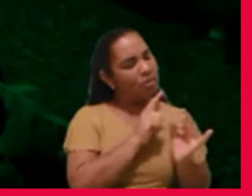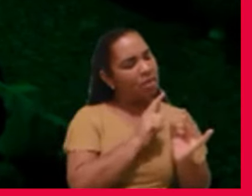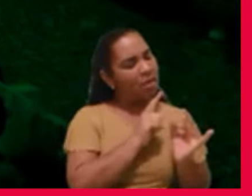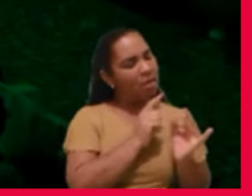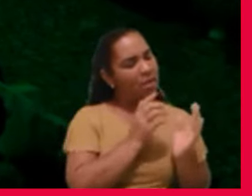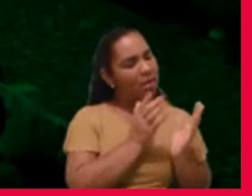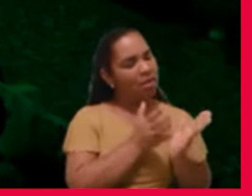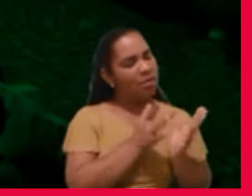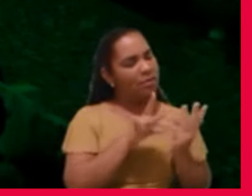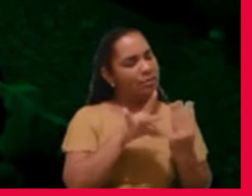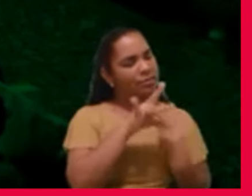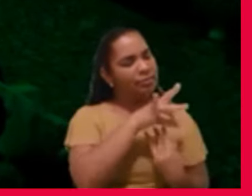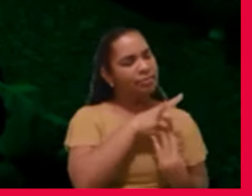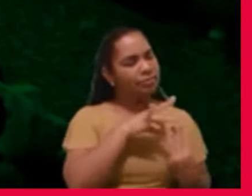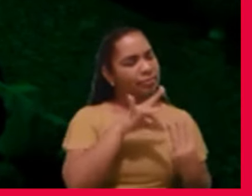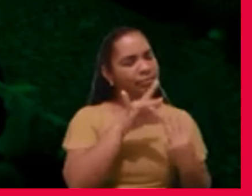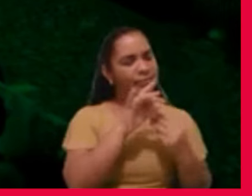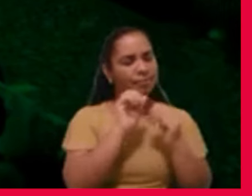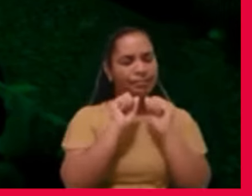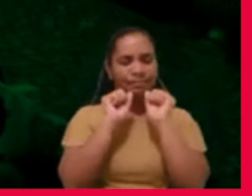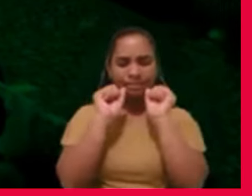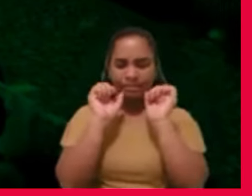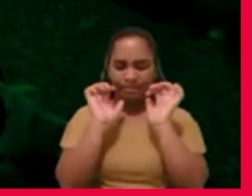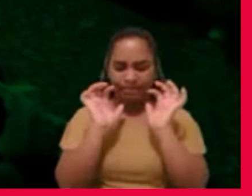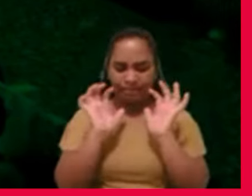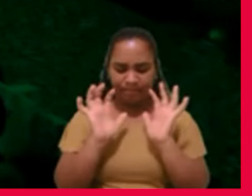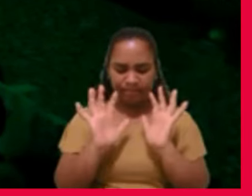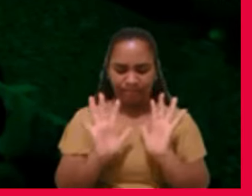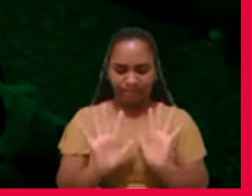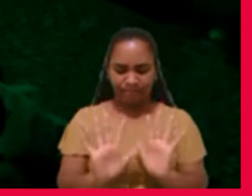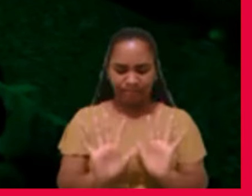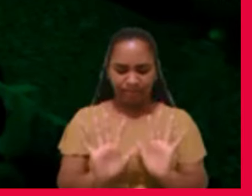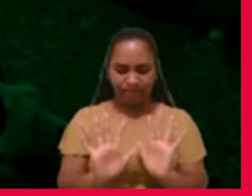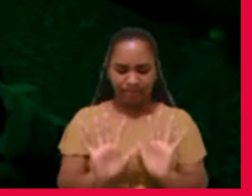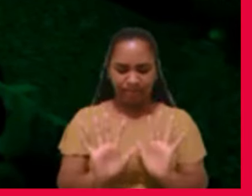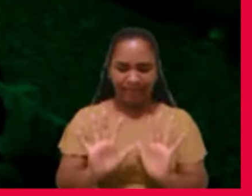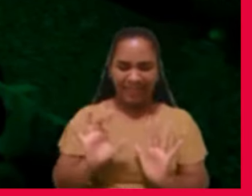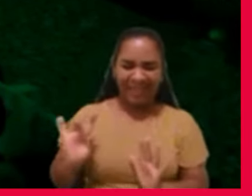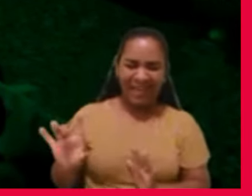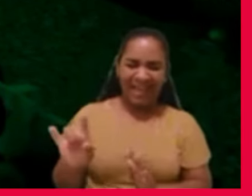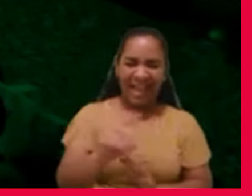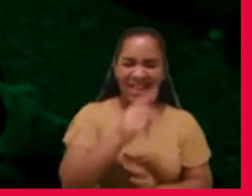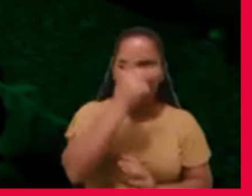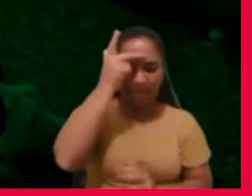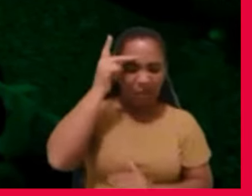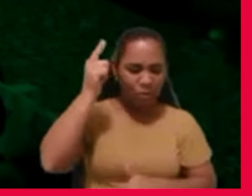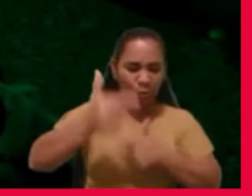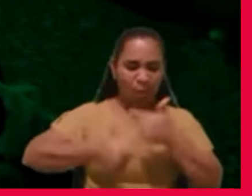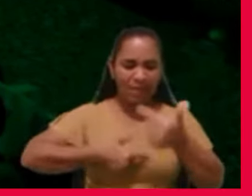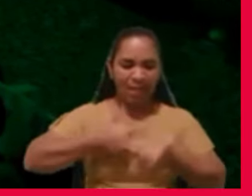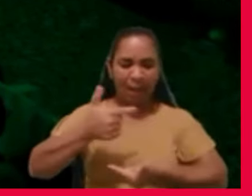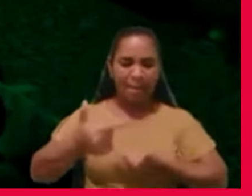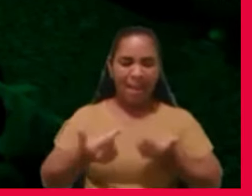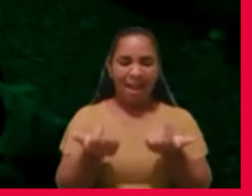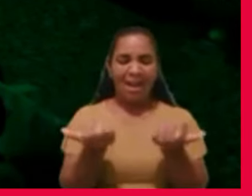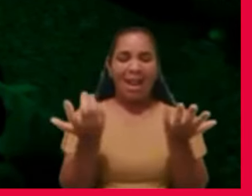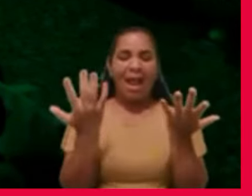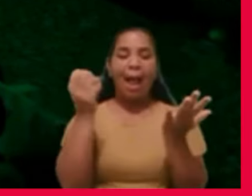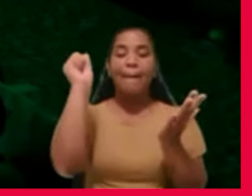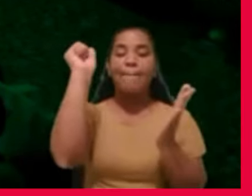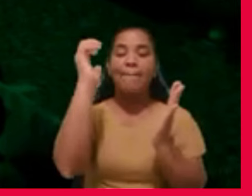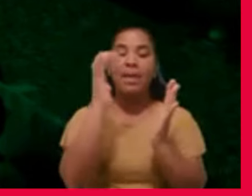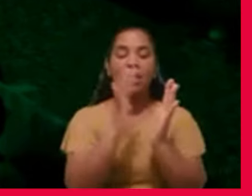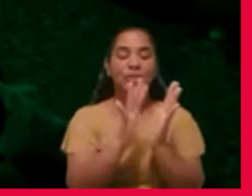Abençoa as mãos da caridade que se distendem para